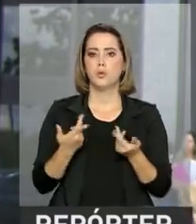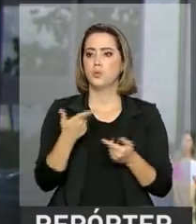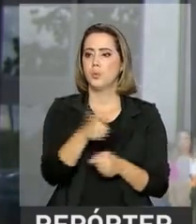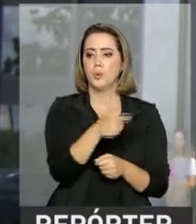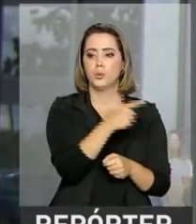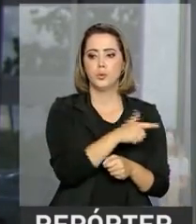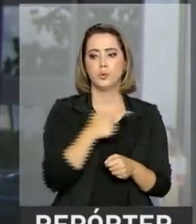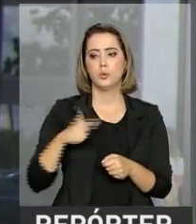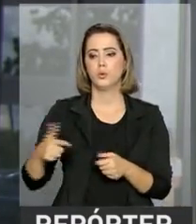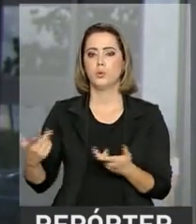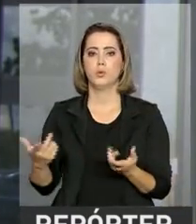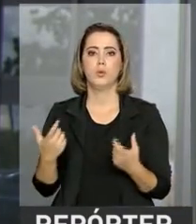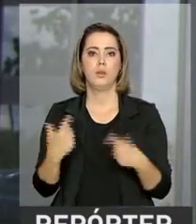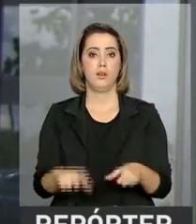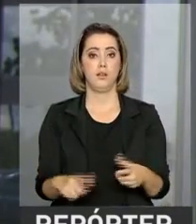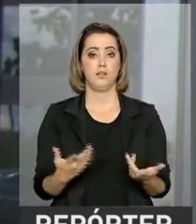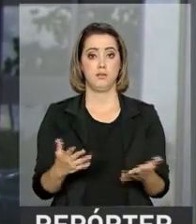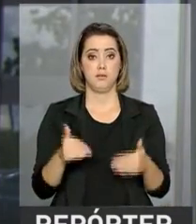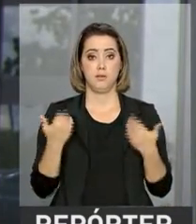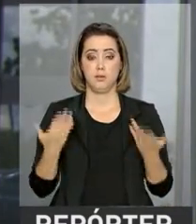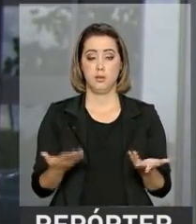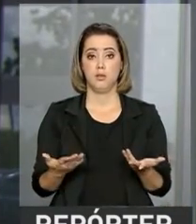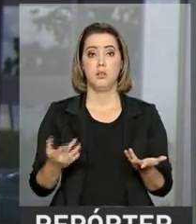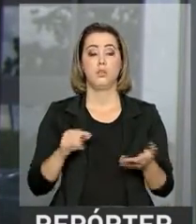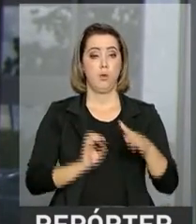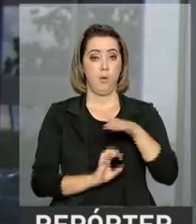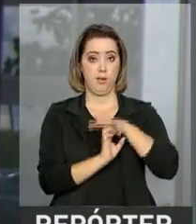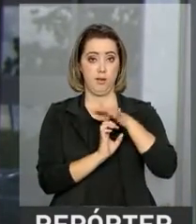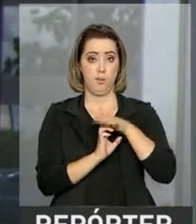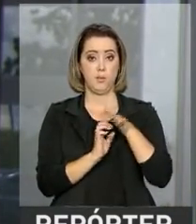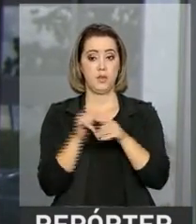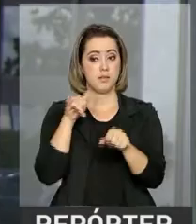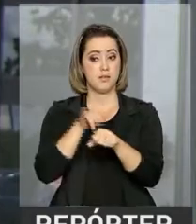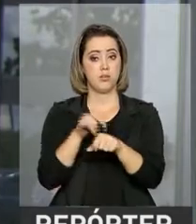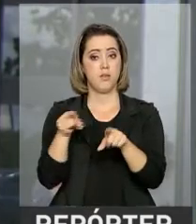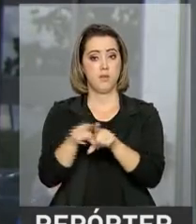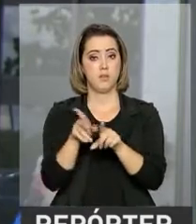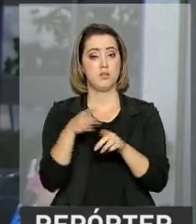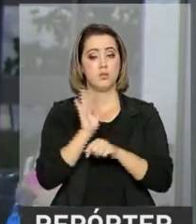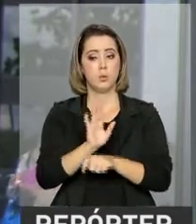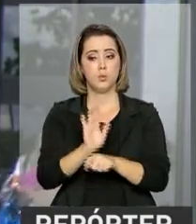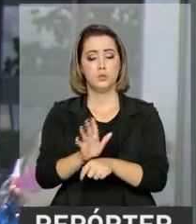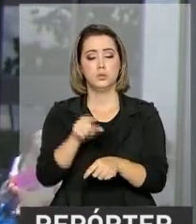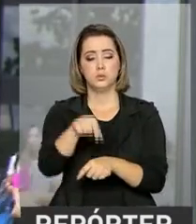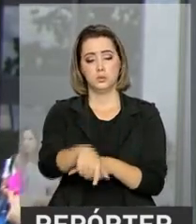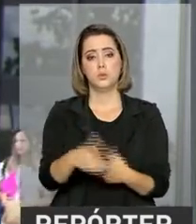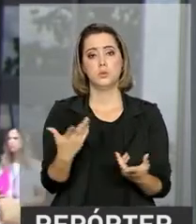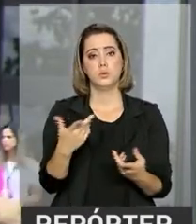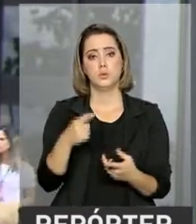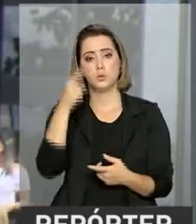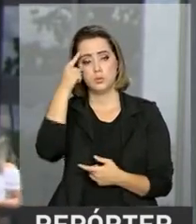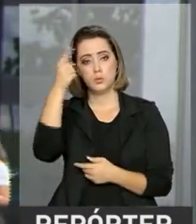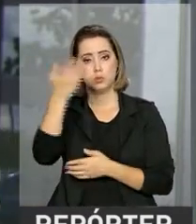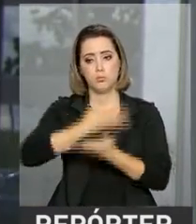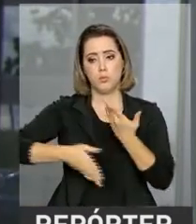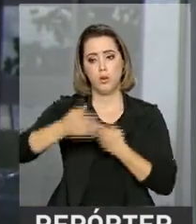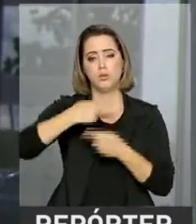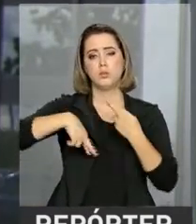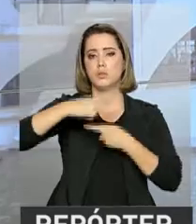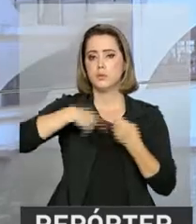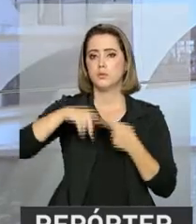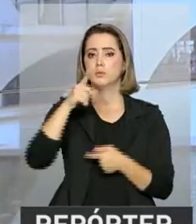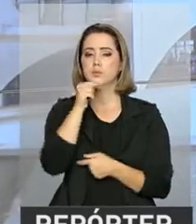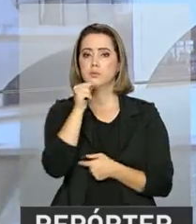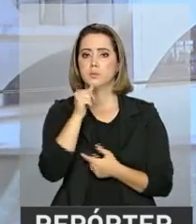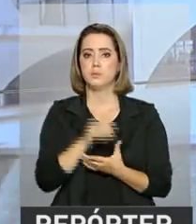não necessariamente os nossos aeroportos. Com isso, a Infraero contribui com a gestão inteligente e o responsável de recursos hídricos a nível nacional.